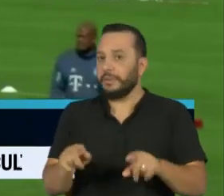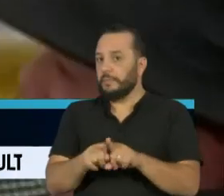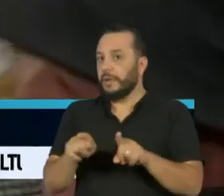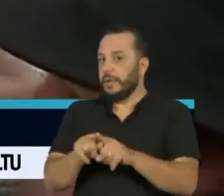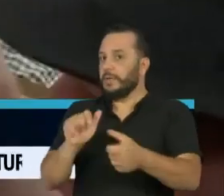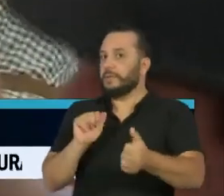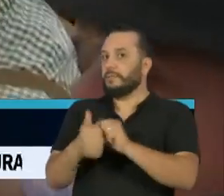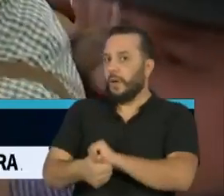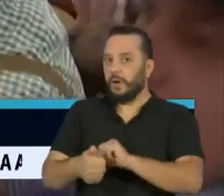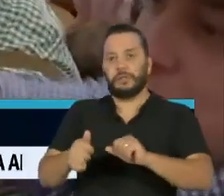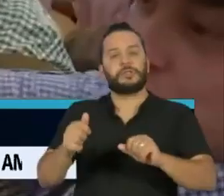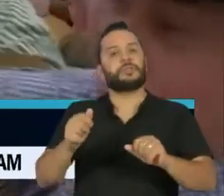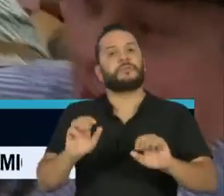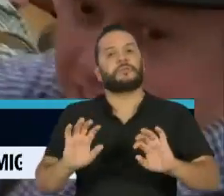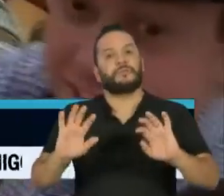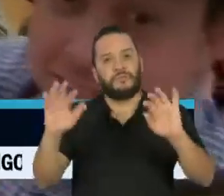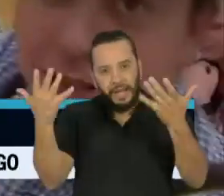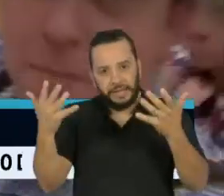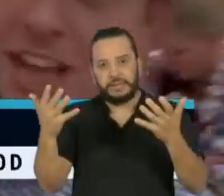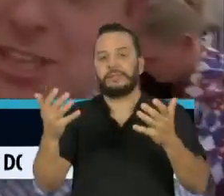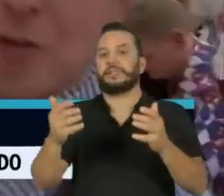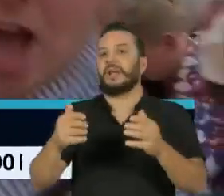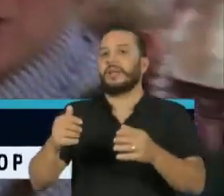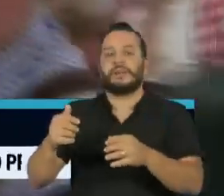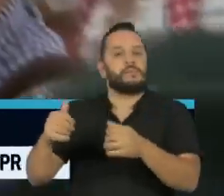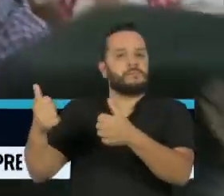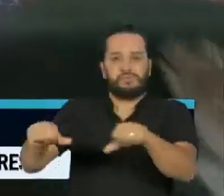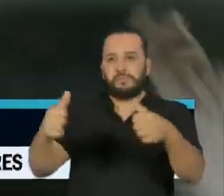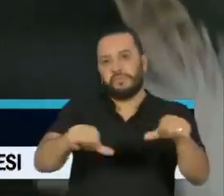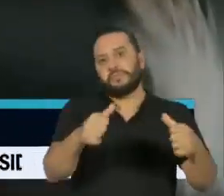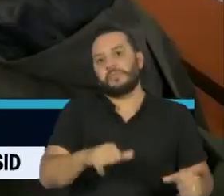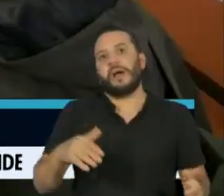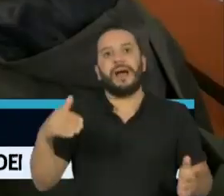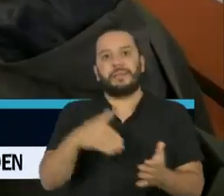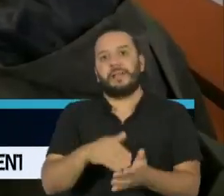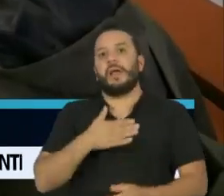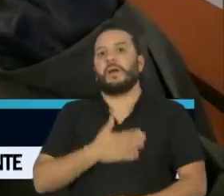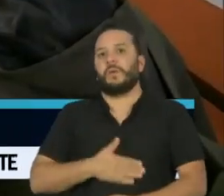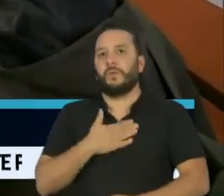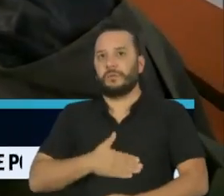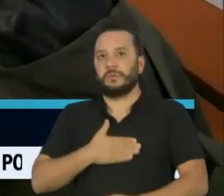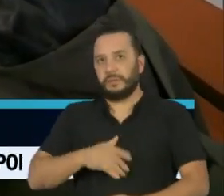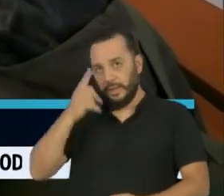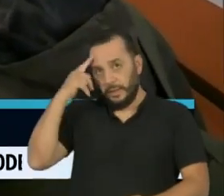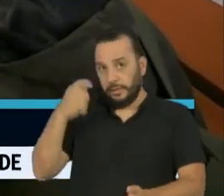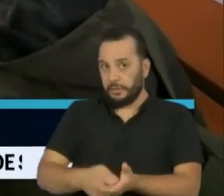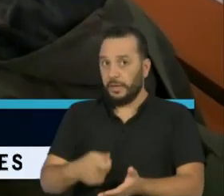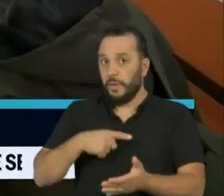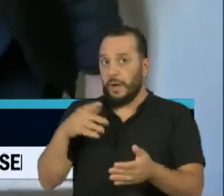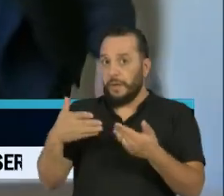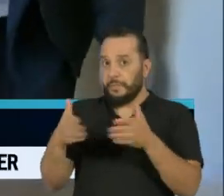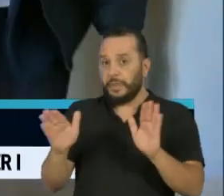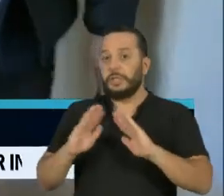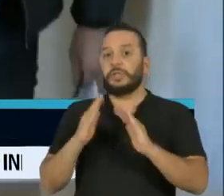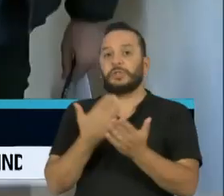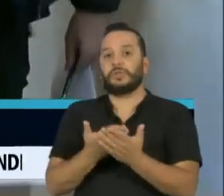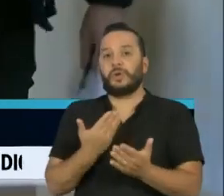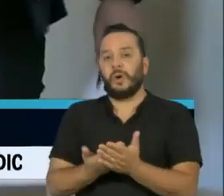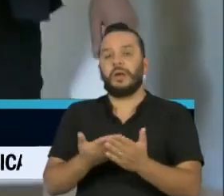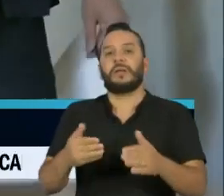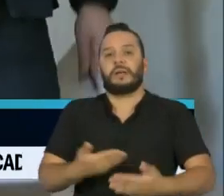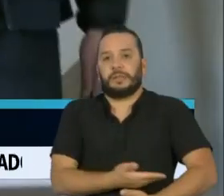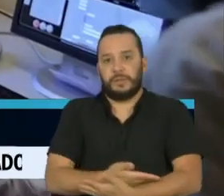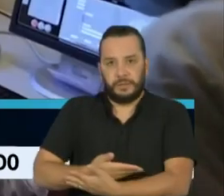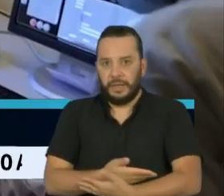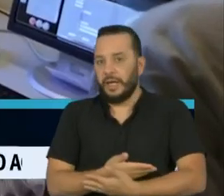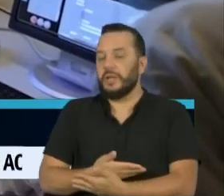esportivos e culturais de grande porte seguem vetados até o final de agosto. A decisão de reabrir todas as escolas e creches foi